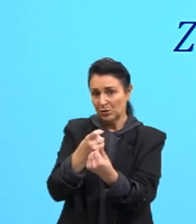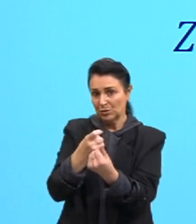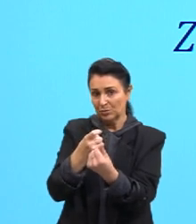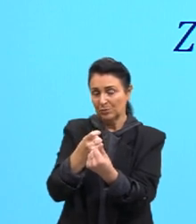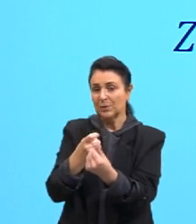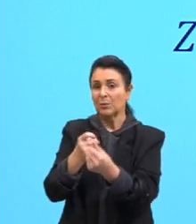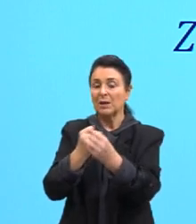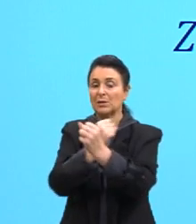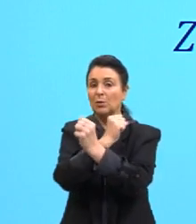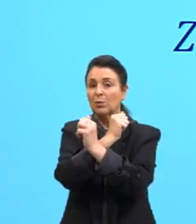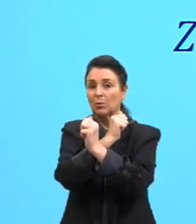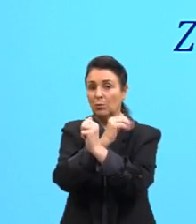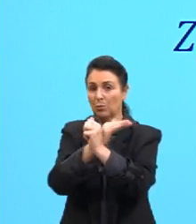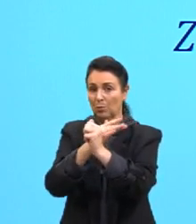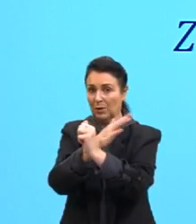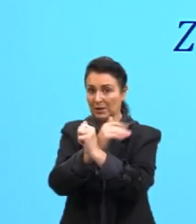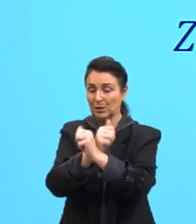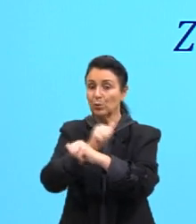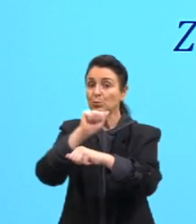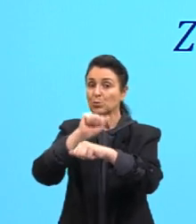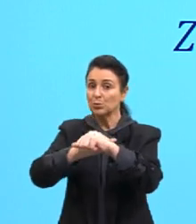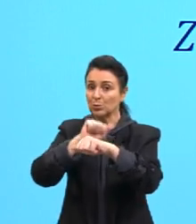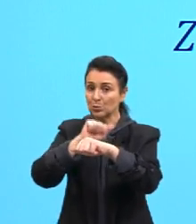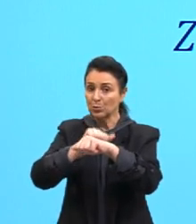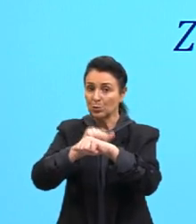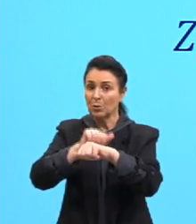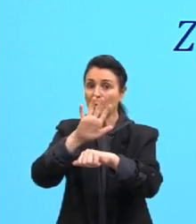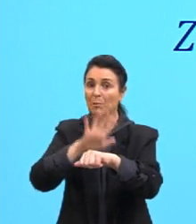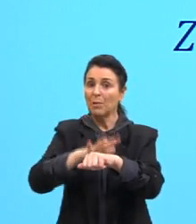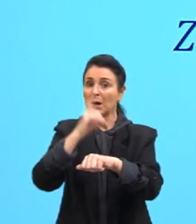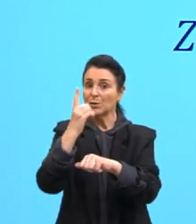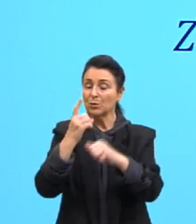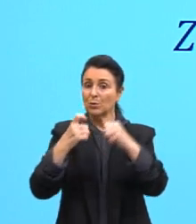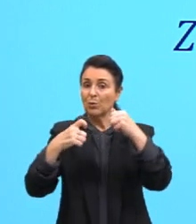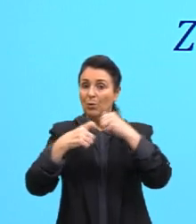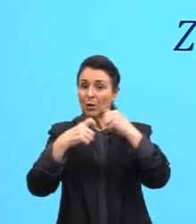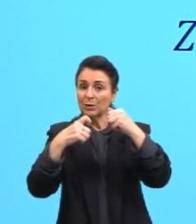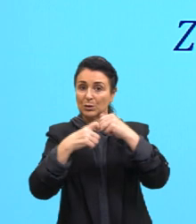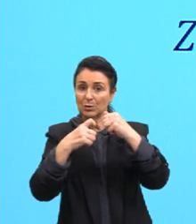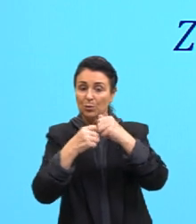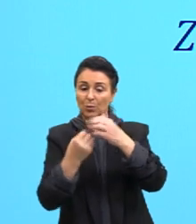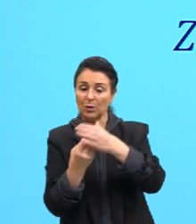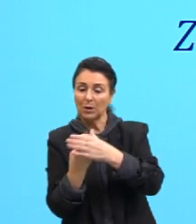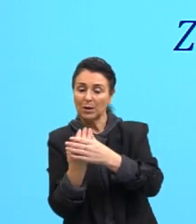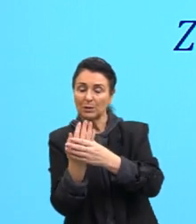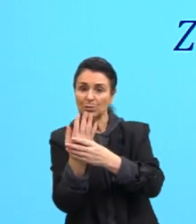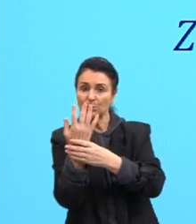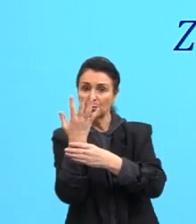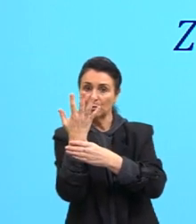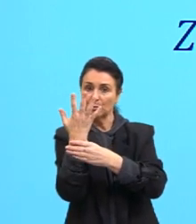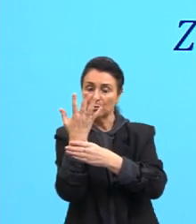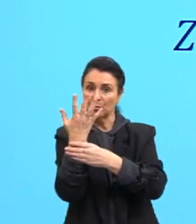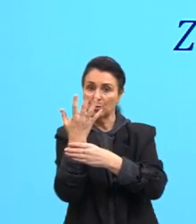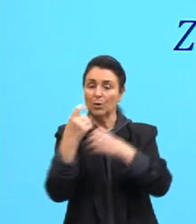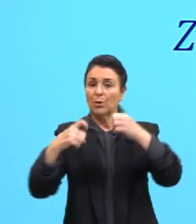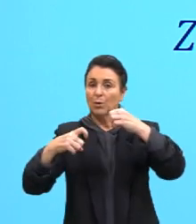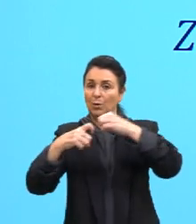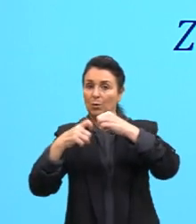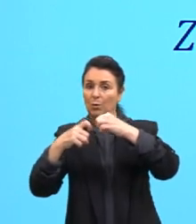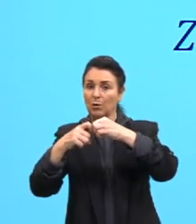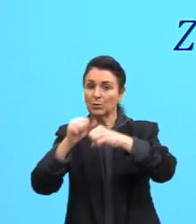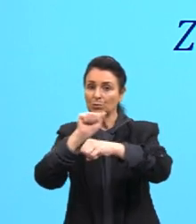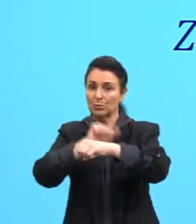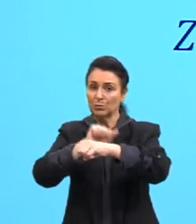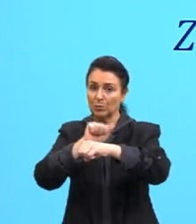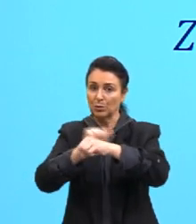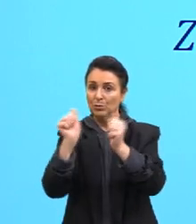sólido, um óxido sólido, desculpa, mais um óxido gasoso. Esse óxido sólido com água